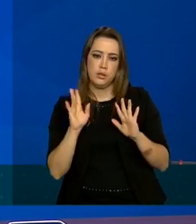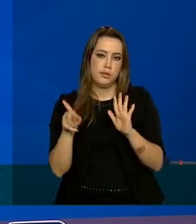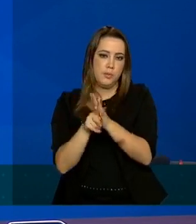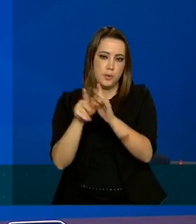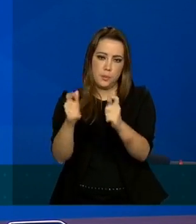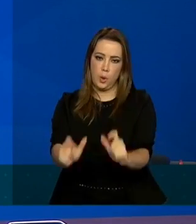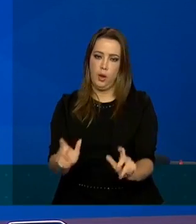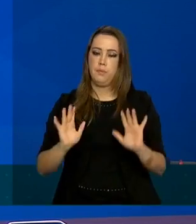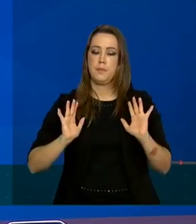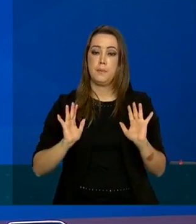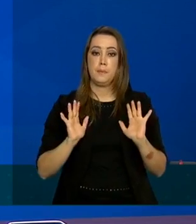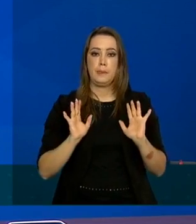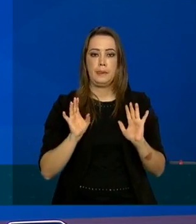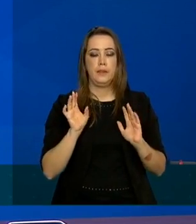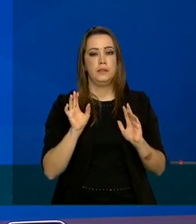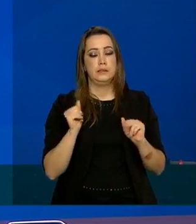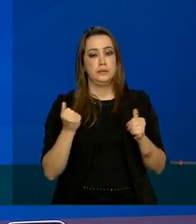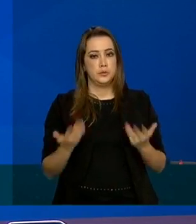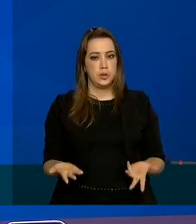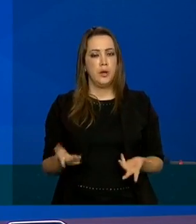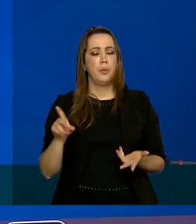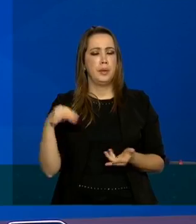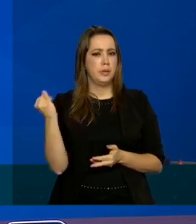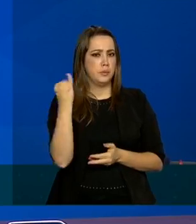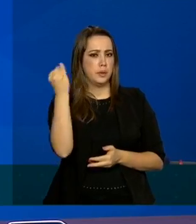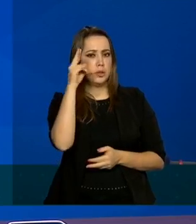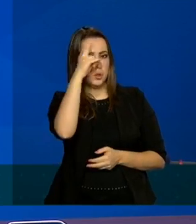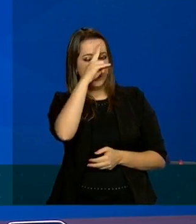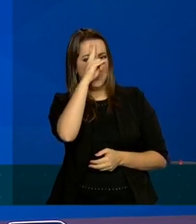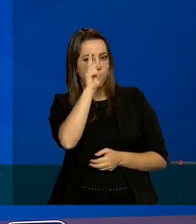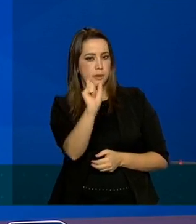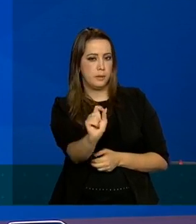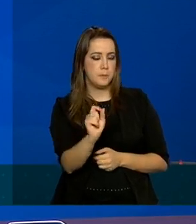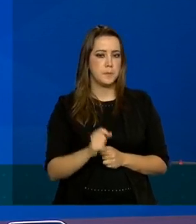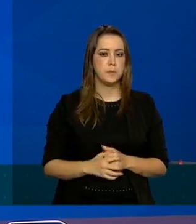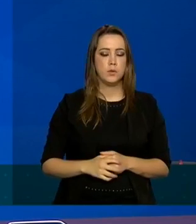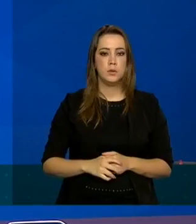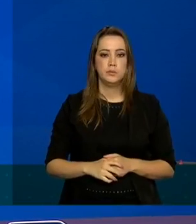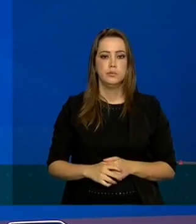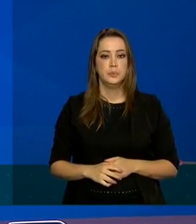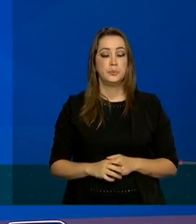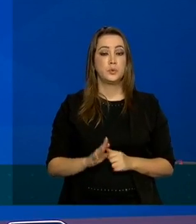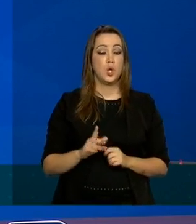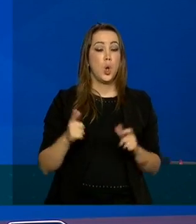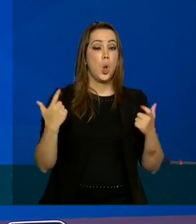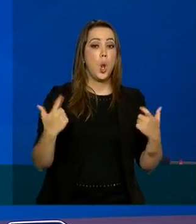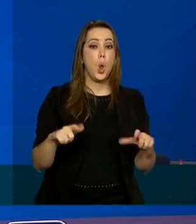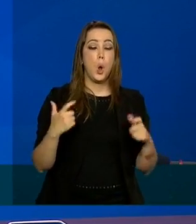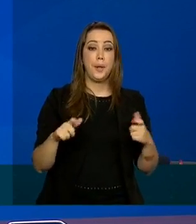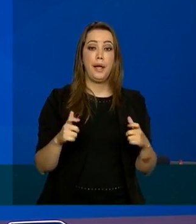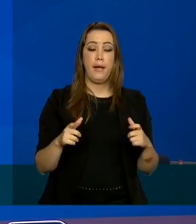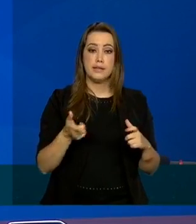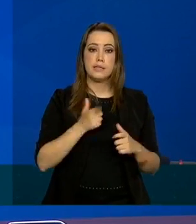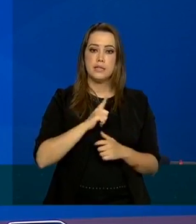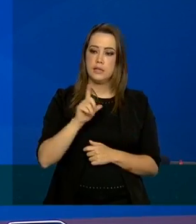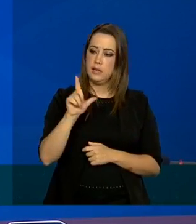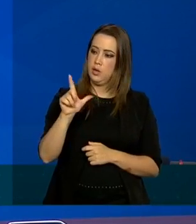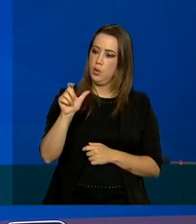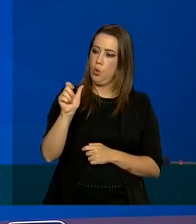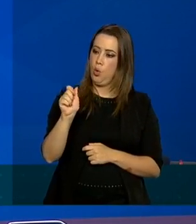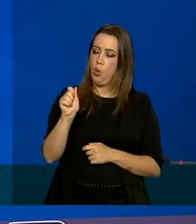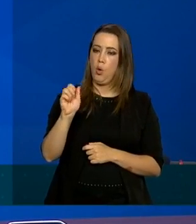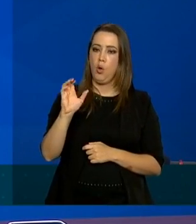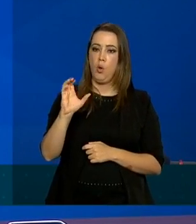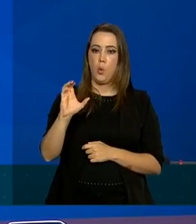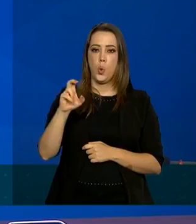regiões então é importante relembrar que além de estados que tem esses LACENS que